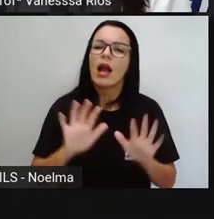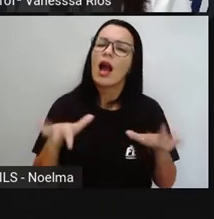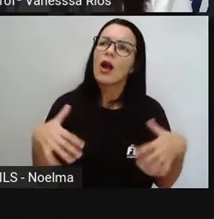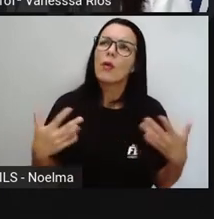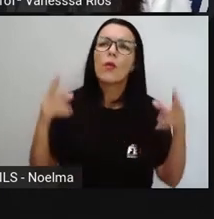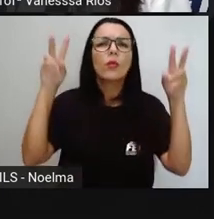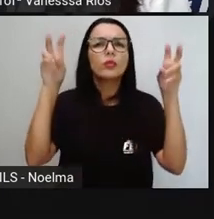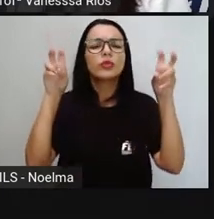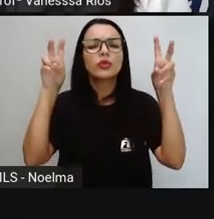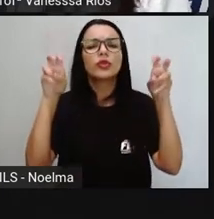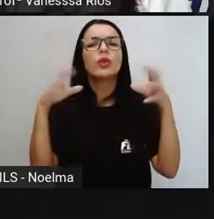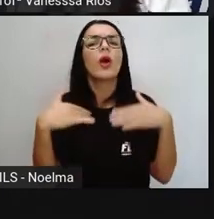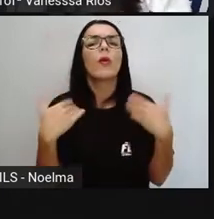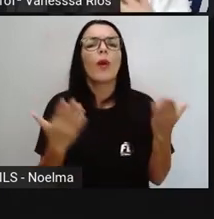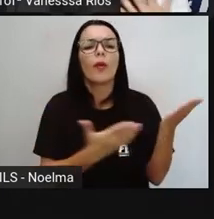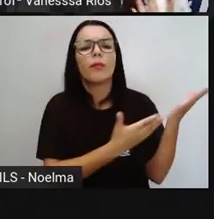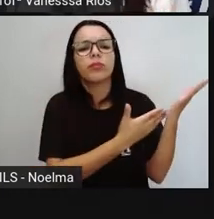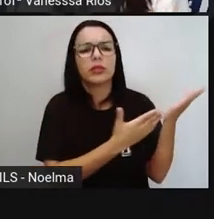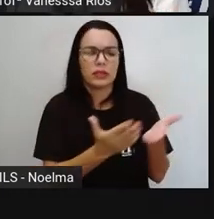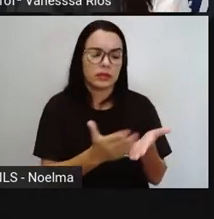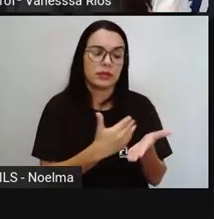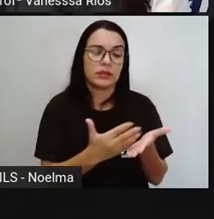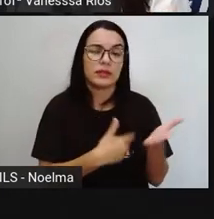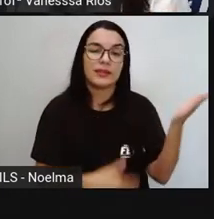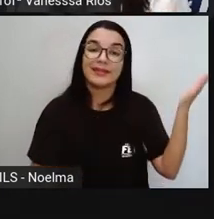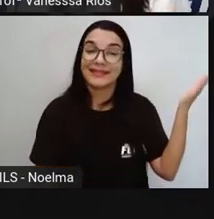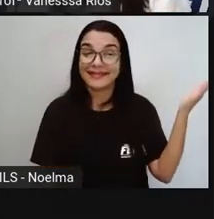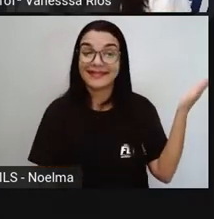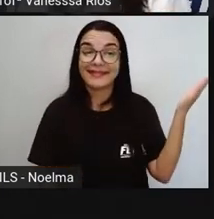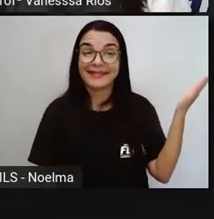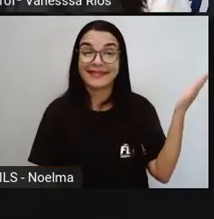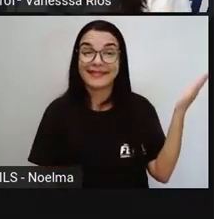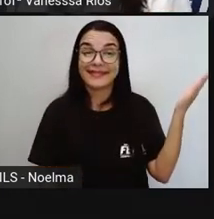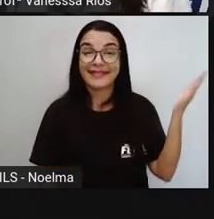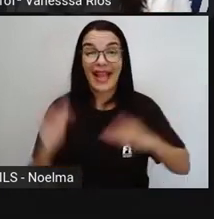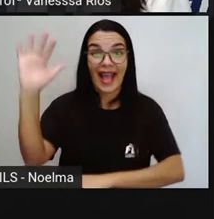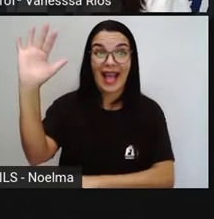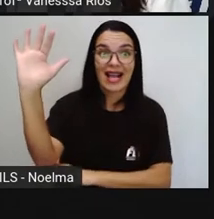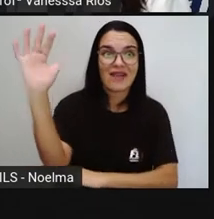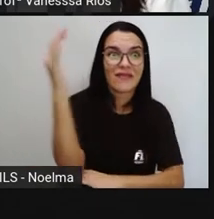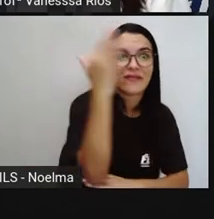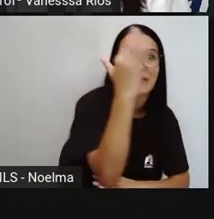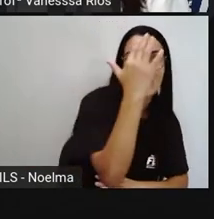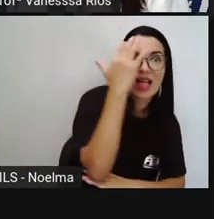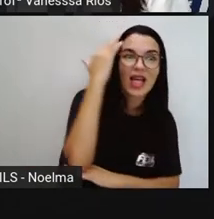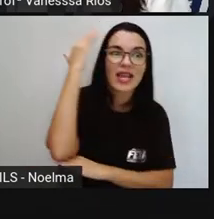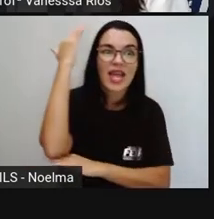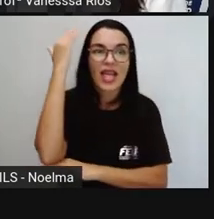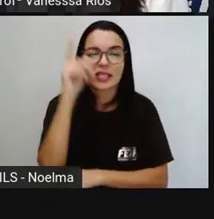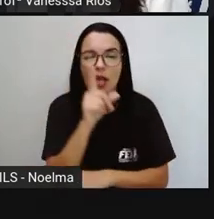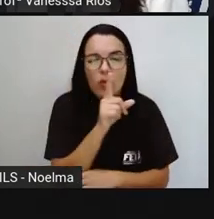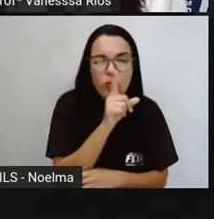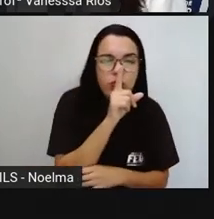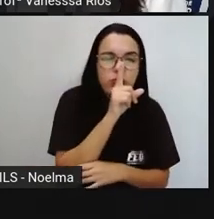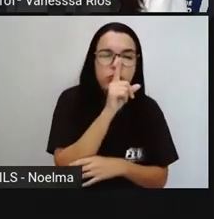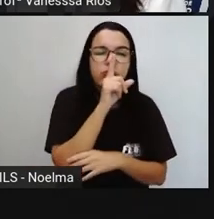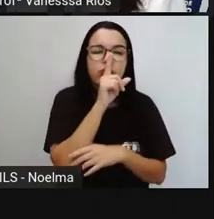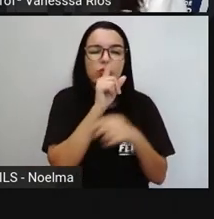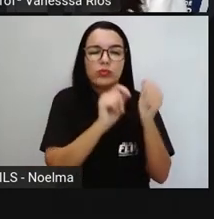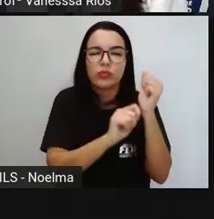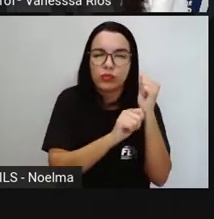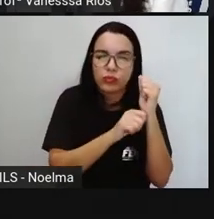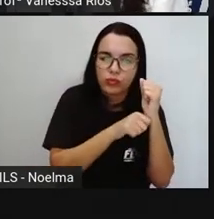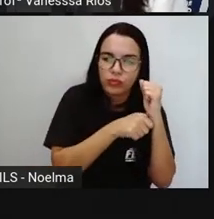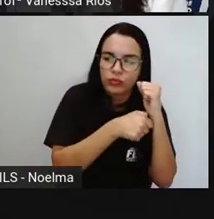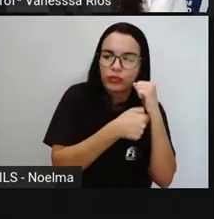E o título do livro, que a Pró já falou, não é? E aí já vem observando com vocês, fazendo até a reflexão